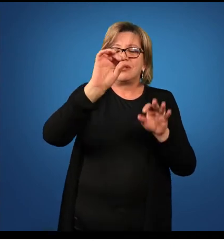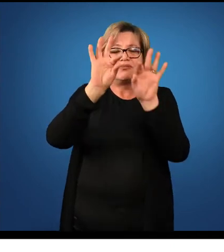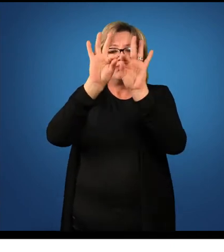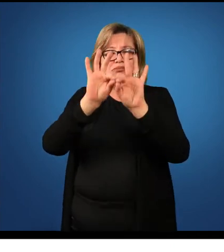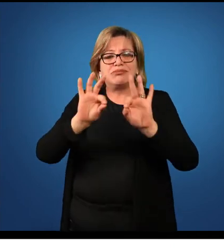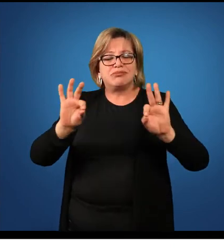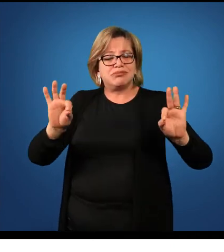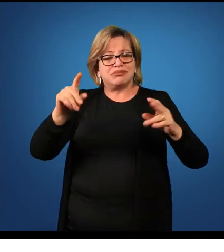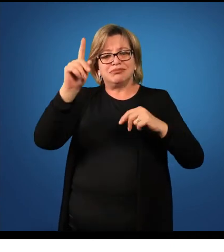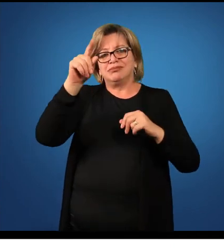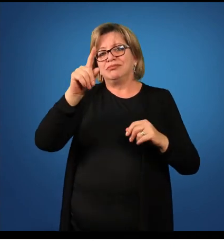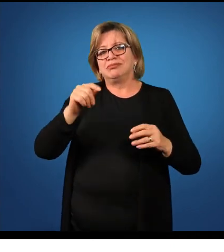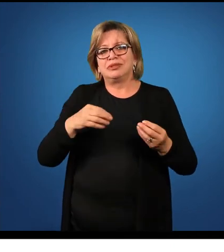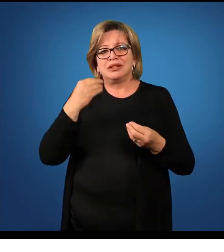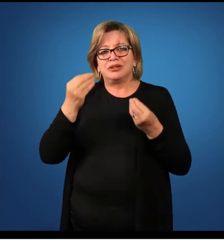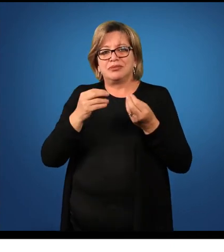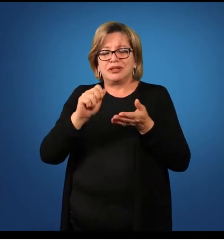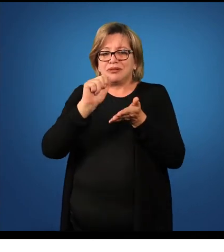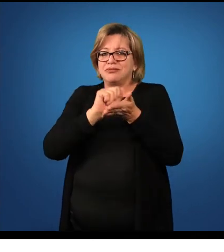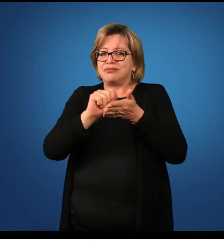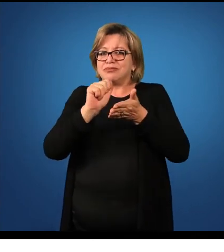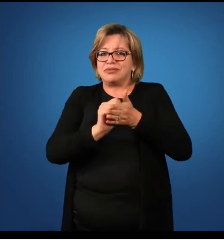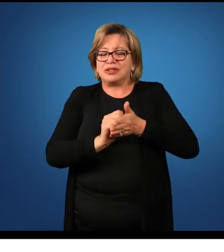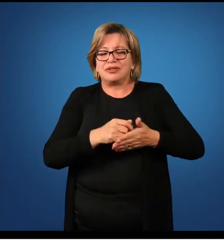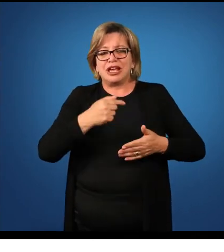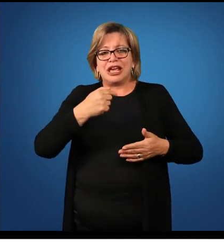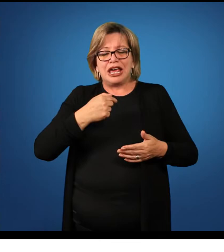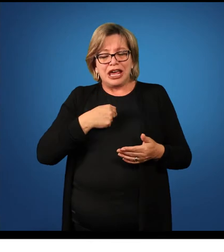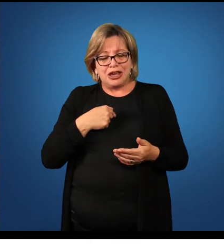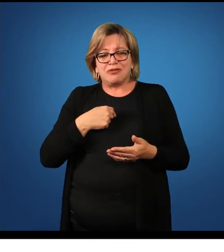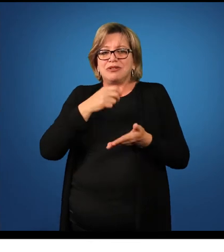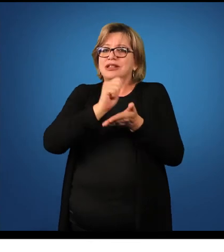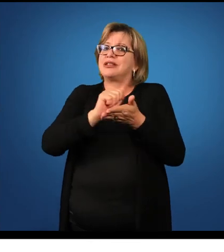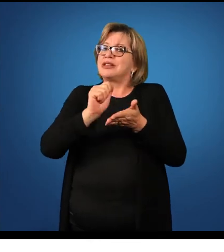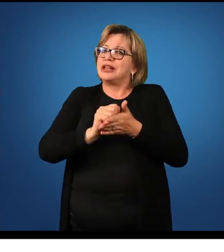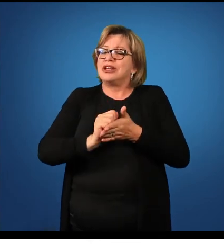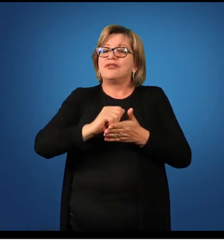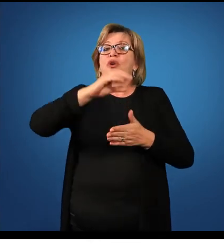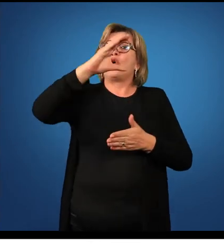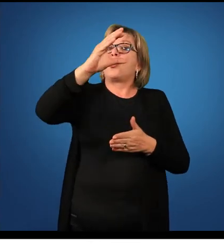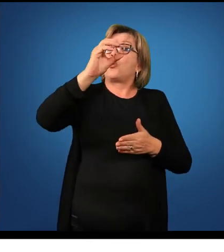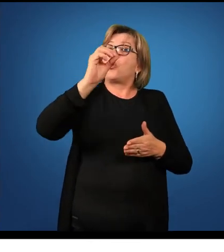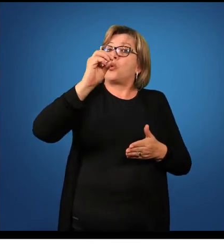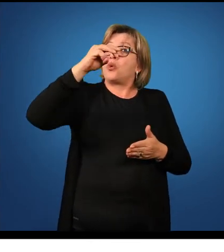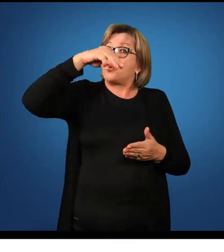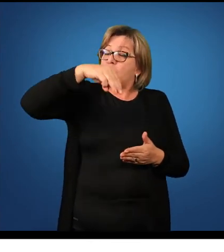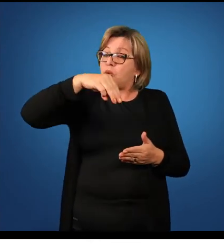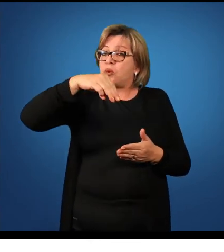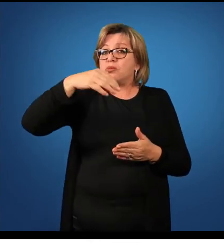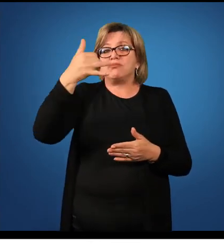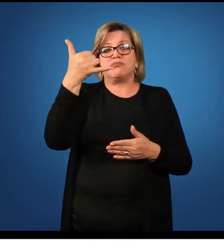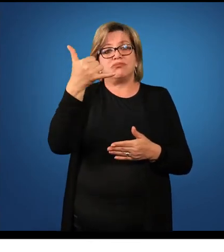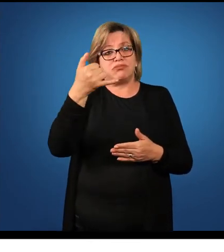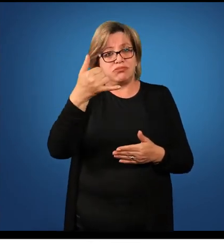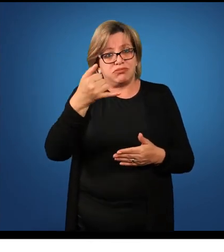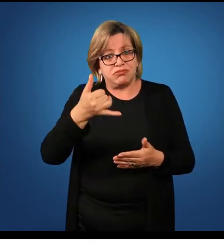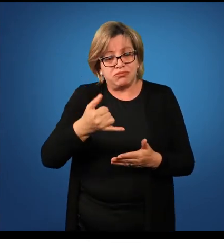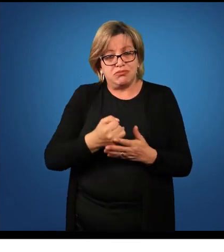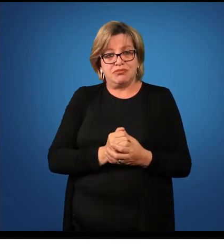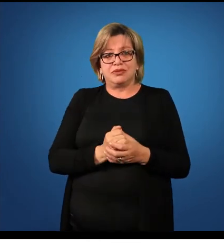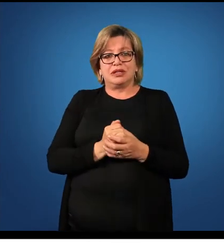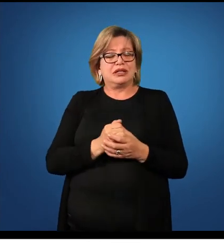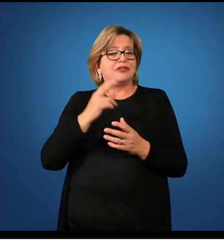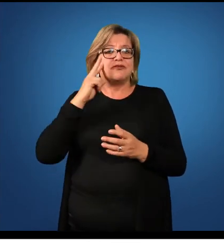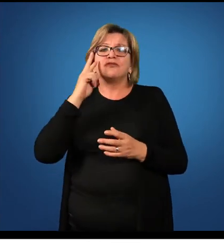preposição. Escrevo com a caneta. Você vai escrever em latim, escribo calamo,